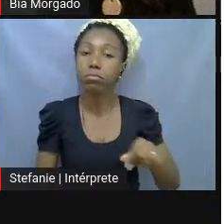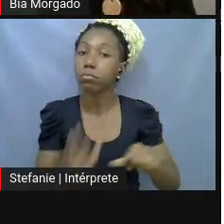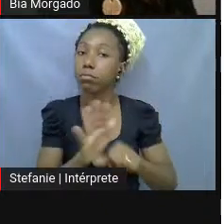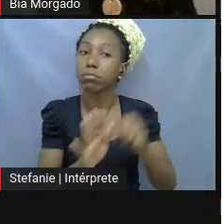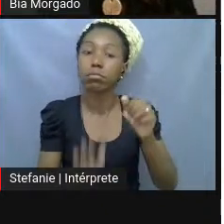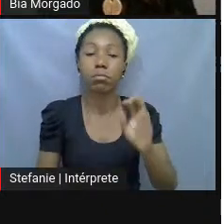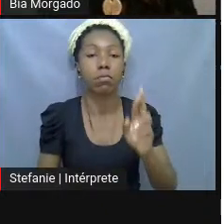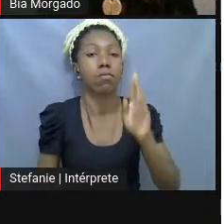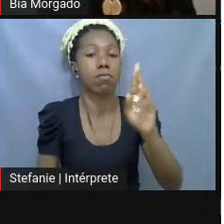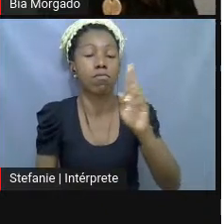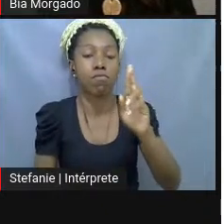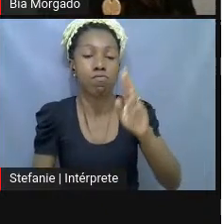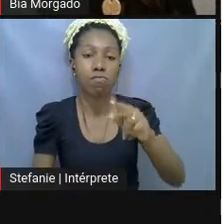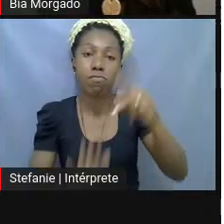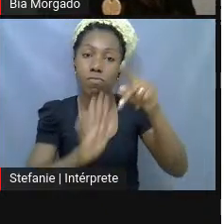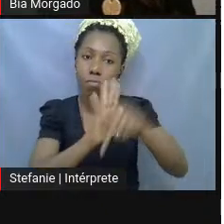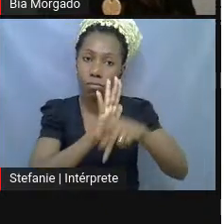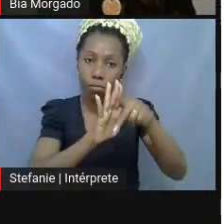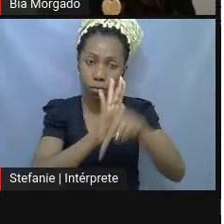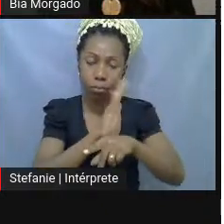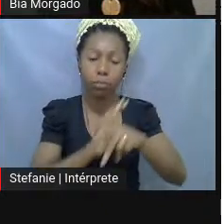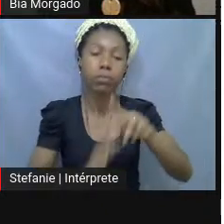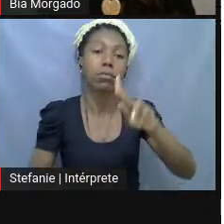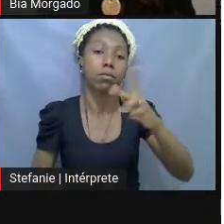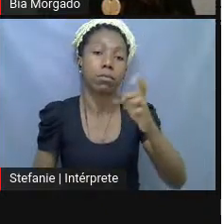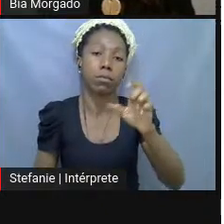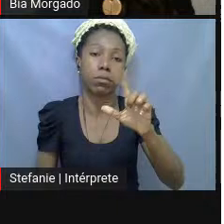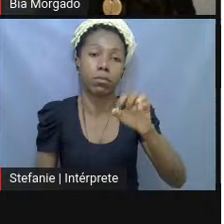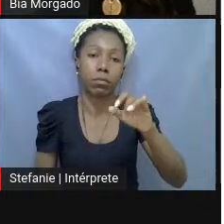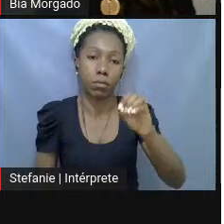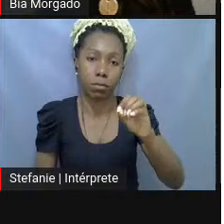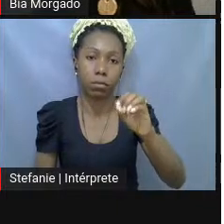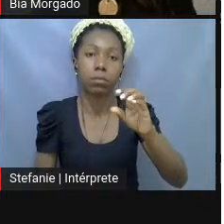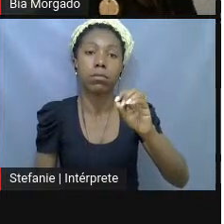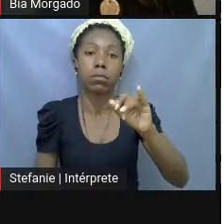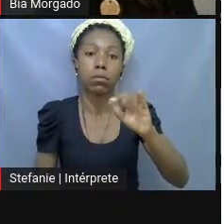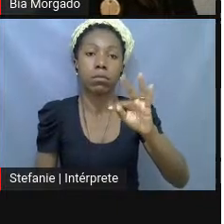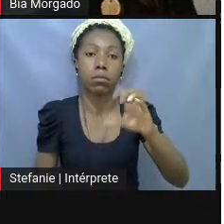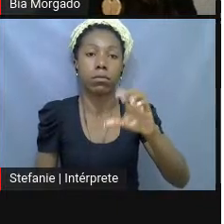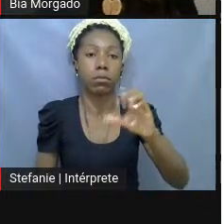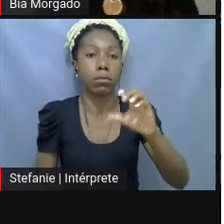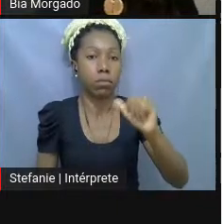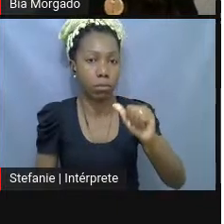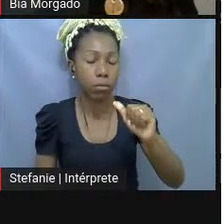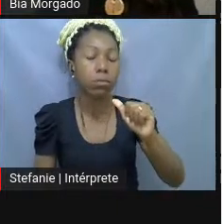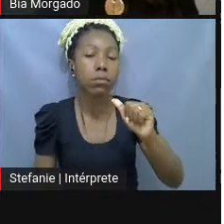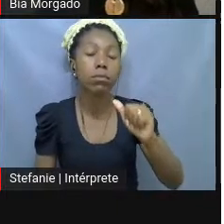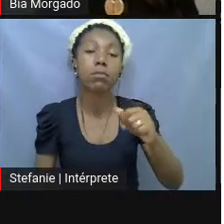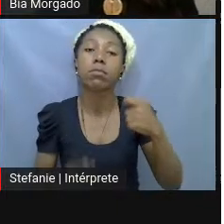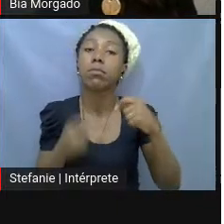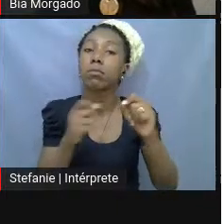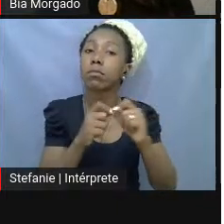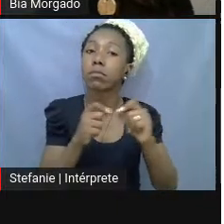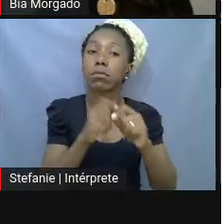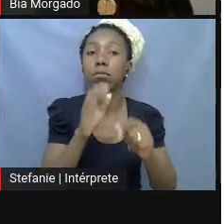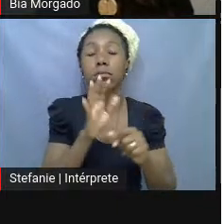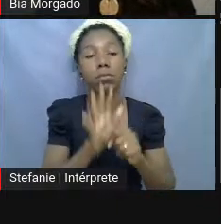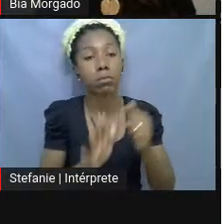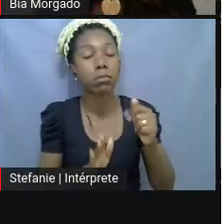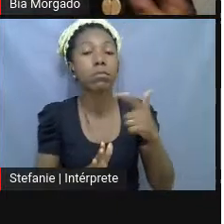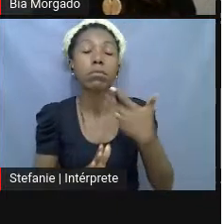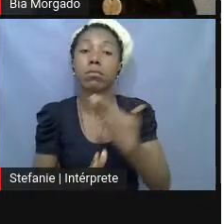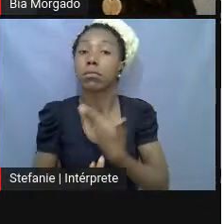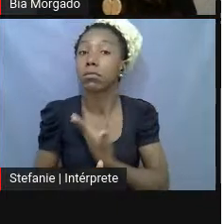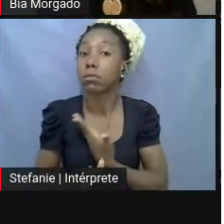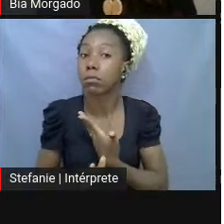responsável pelo projeto Helio Oiticica, que realizou as primeiras exposições póstumas depois que o Oiticica morreu, que era um grande amigo,